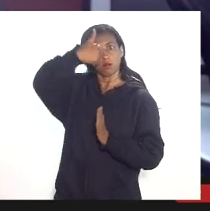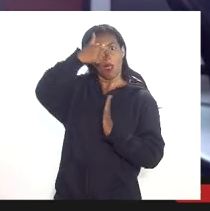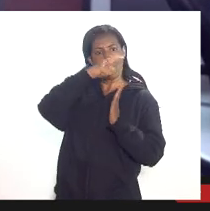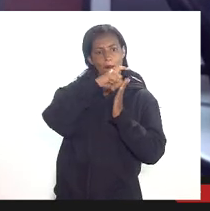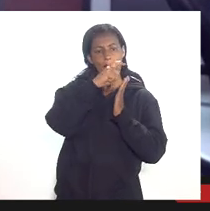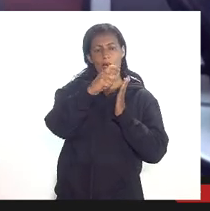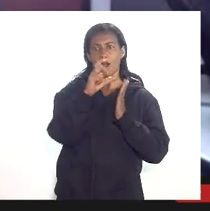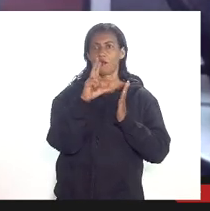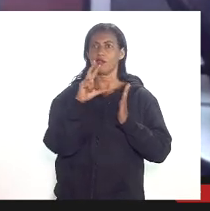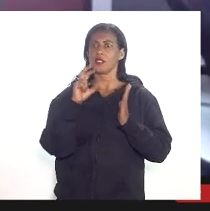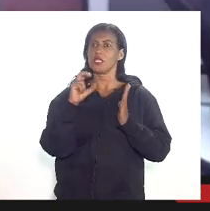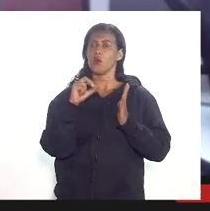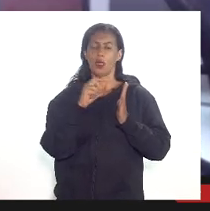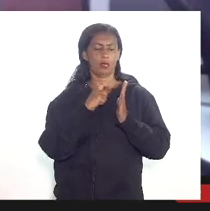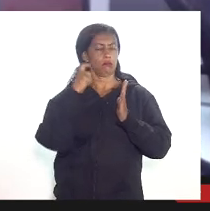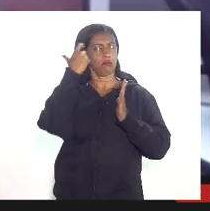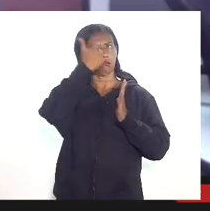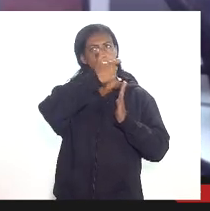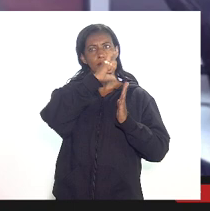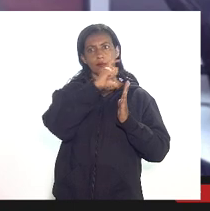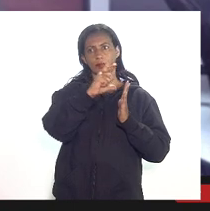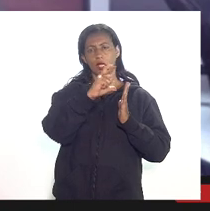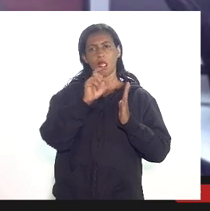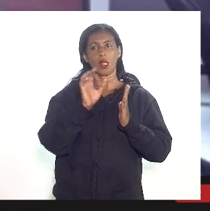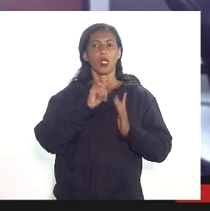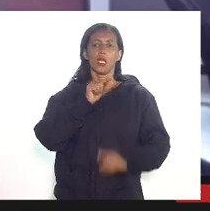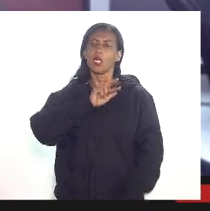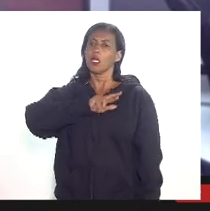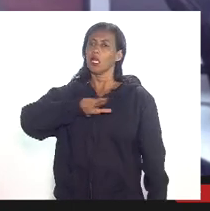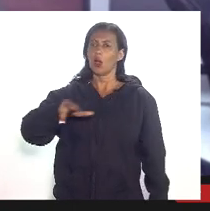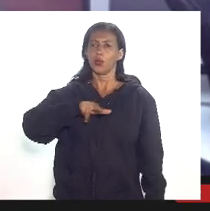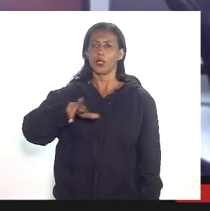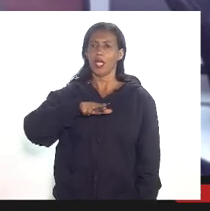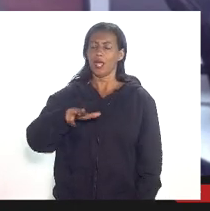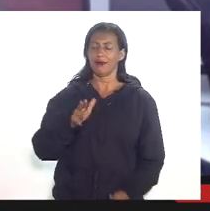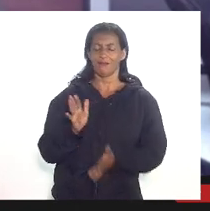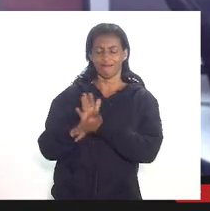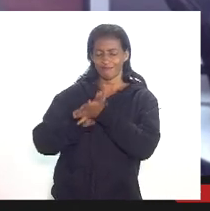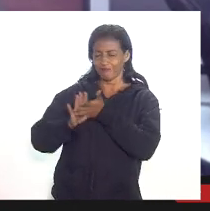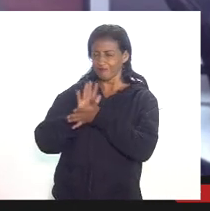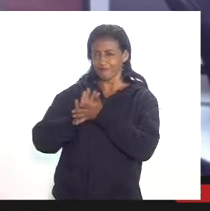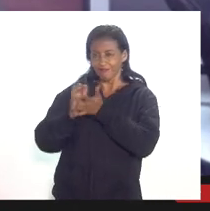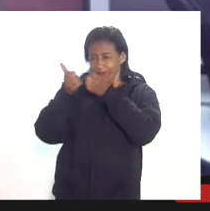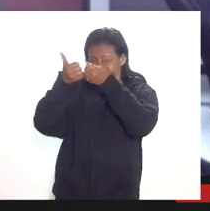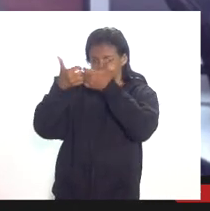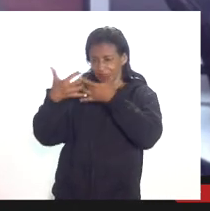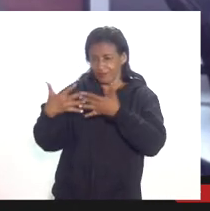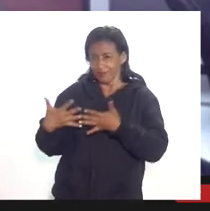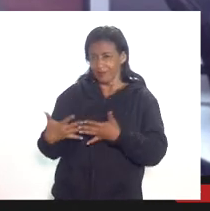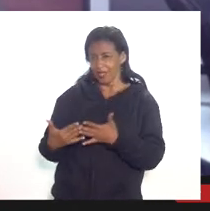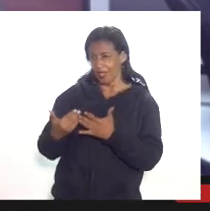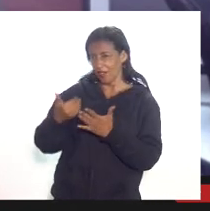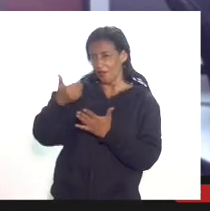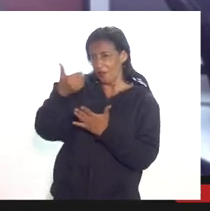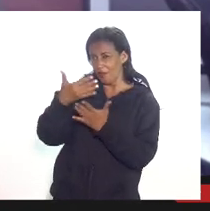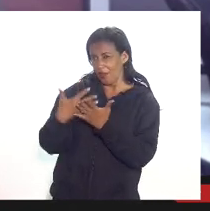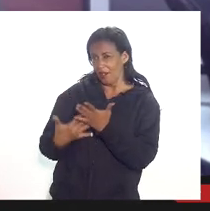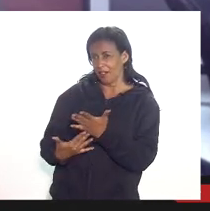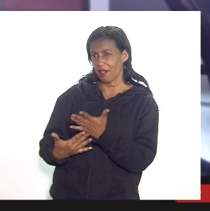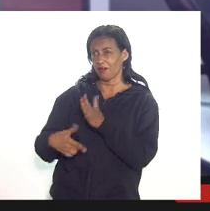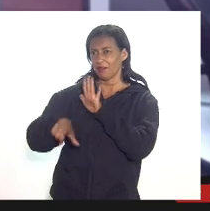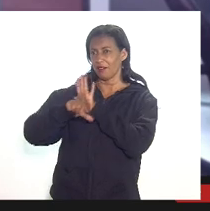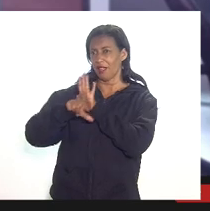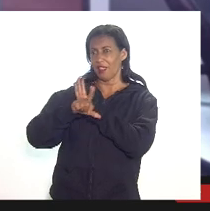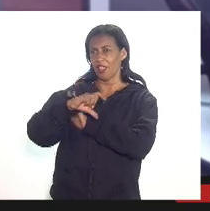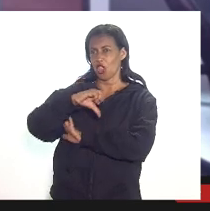50. Então não houve em decreto qualquer especificação sobre aqueles termos constantes da